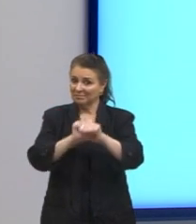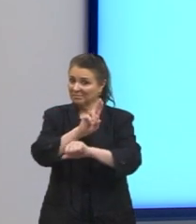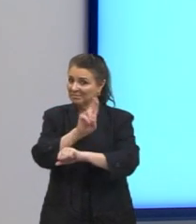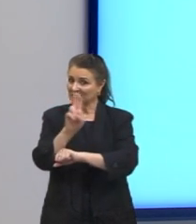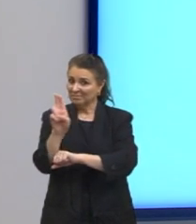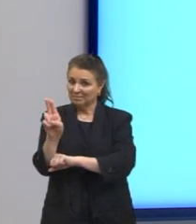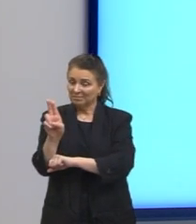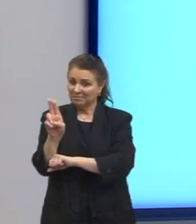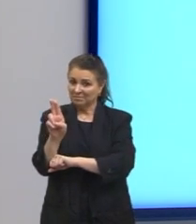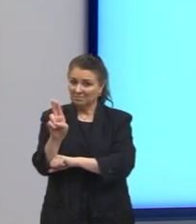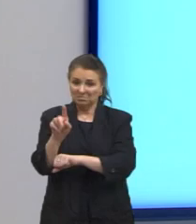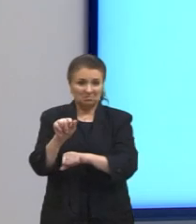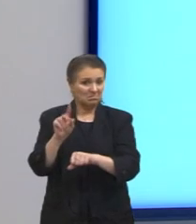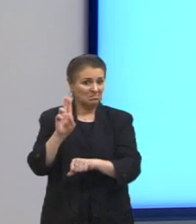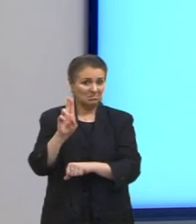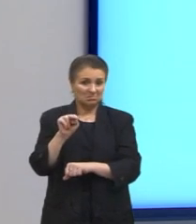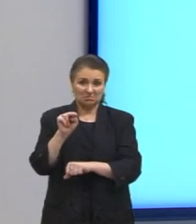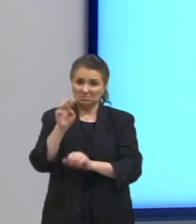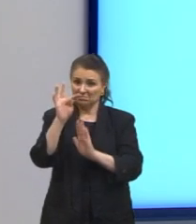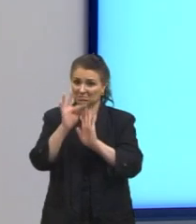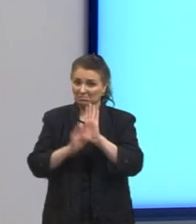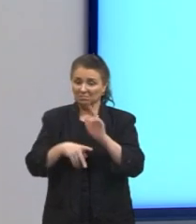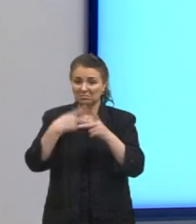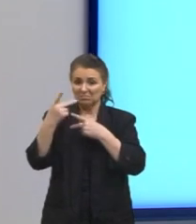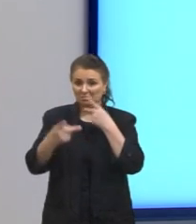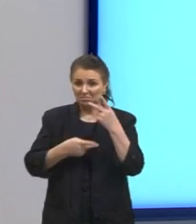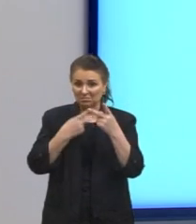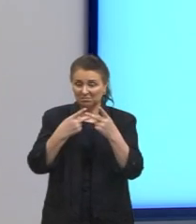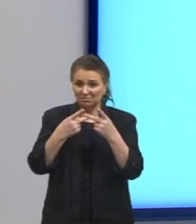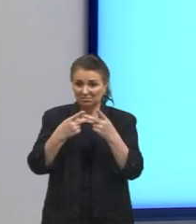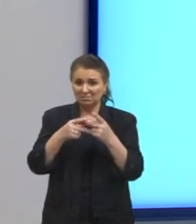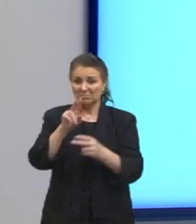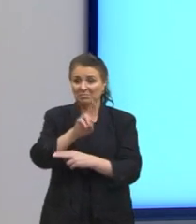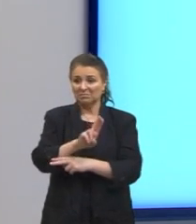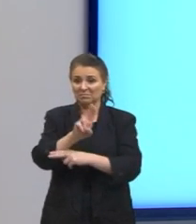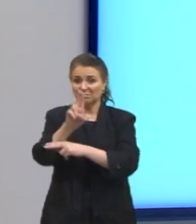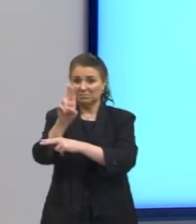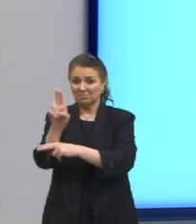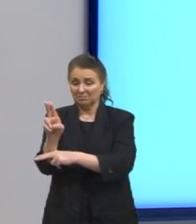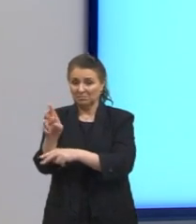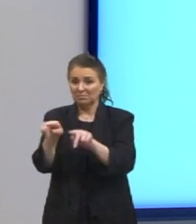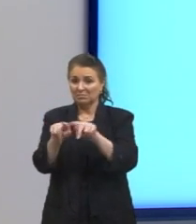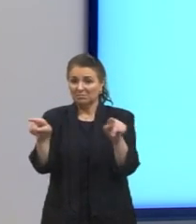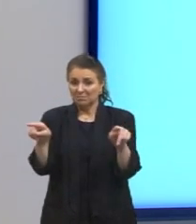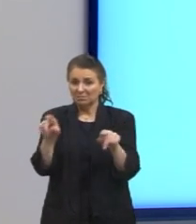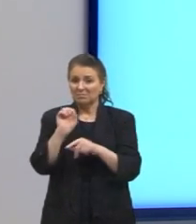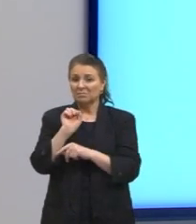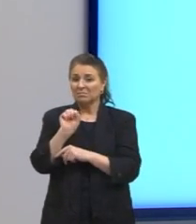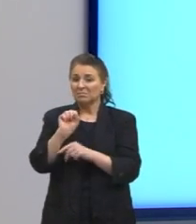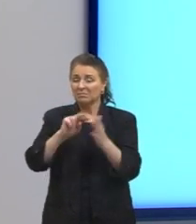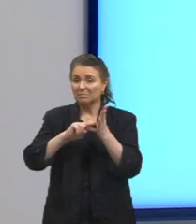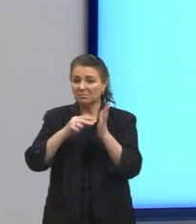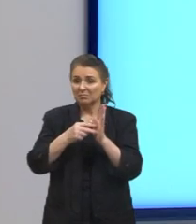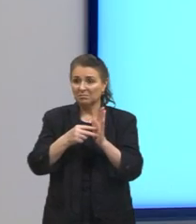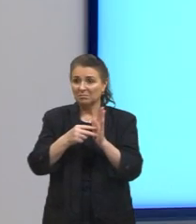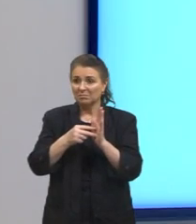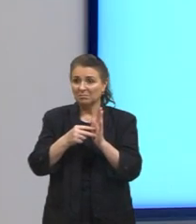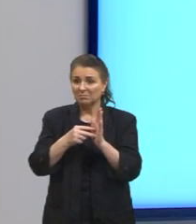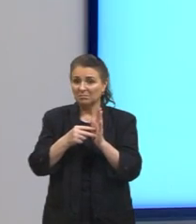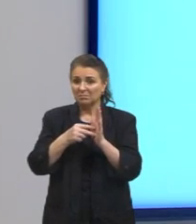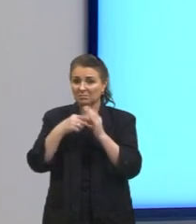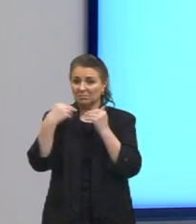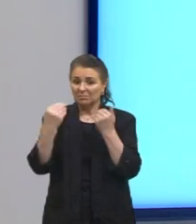momento se falou em mudança de nome. Se fala em nome aqui. Mas olha o que diz. O Miss ou